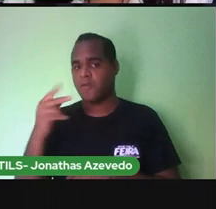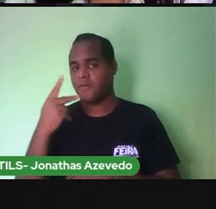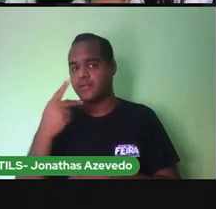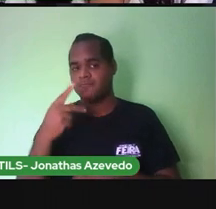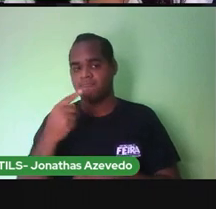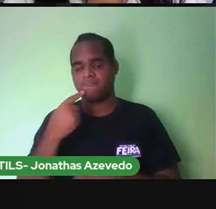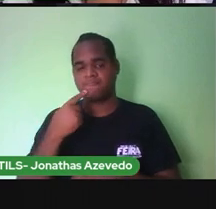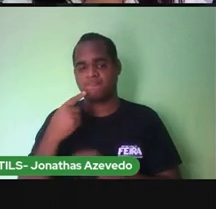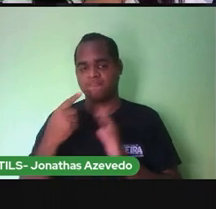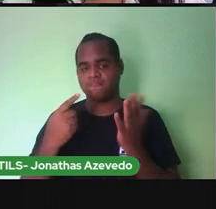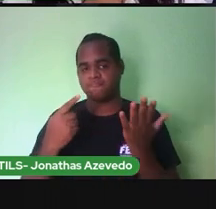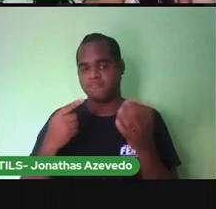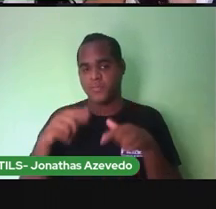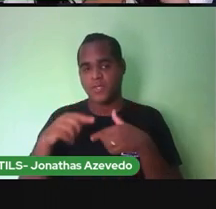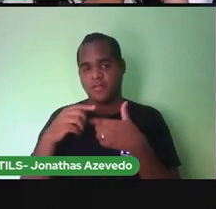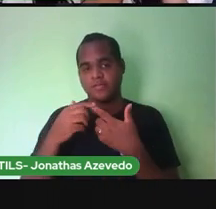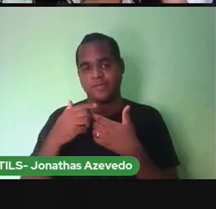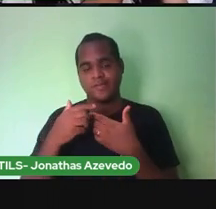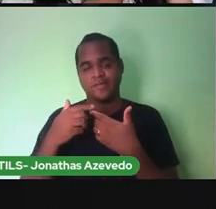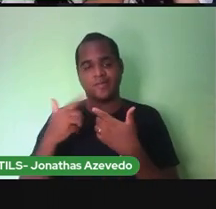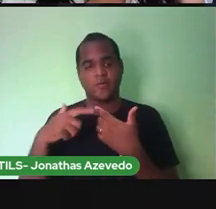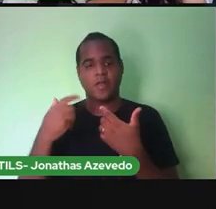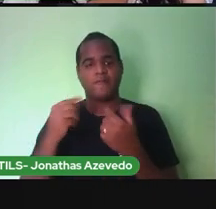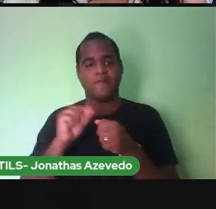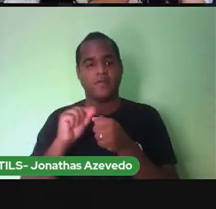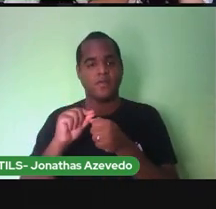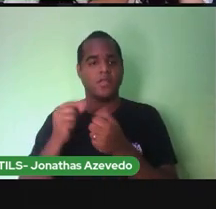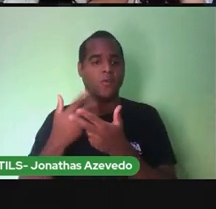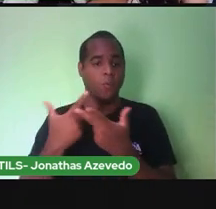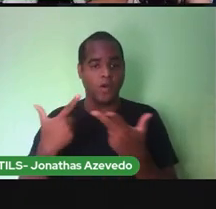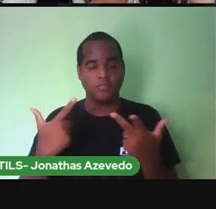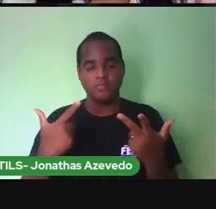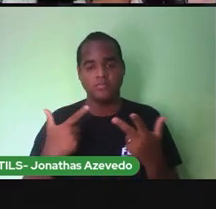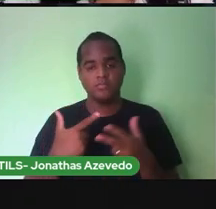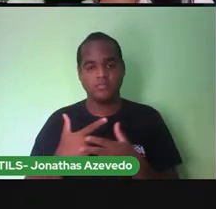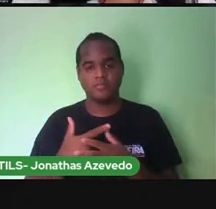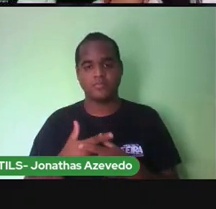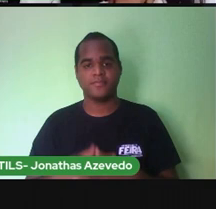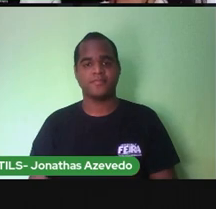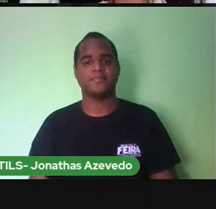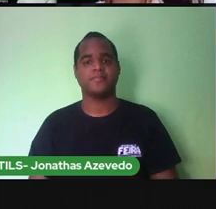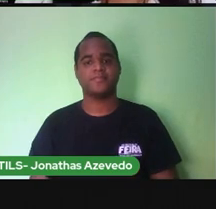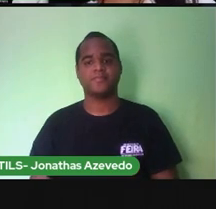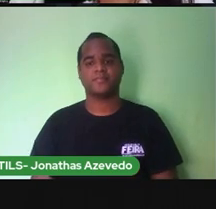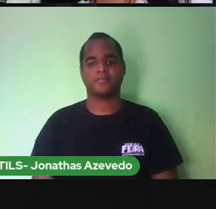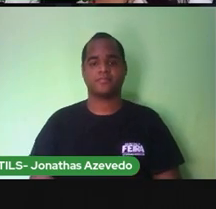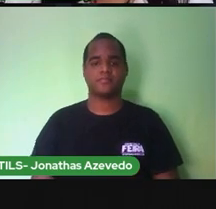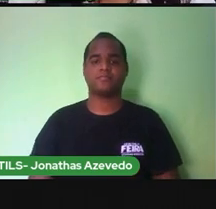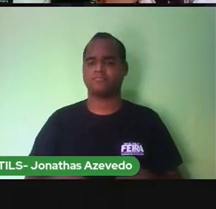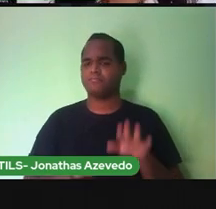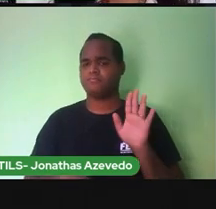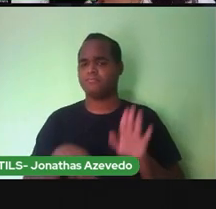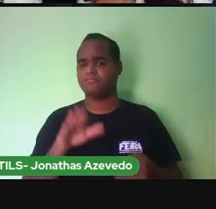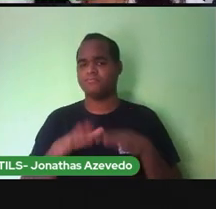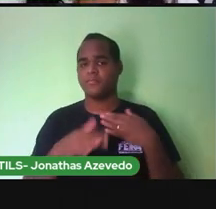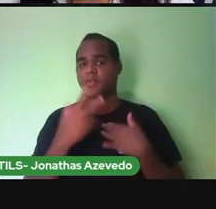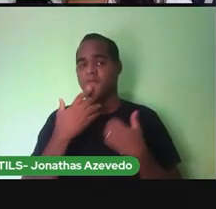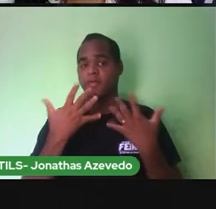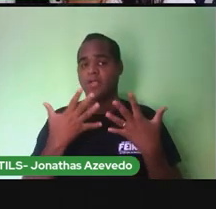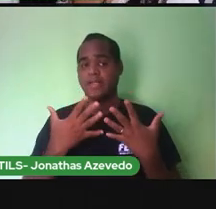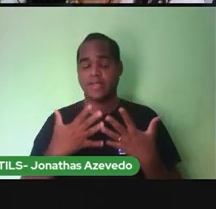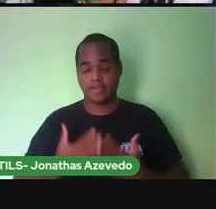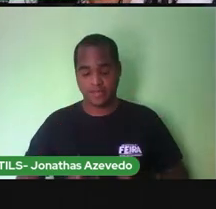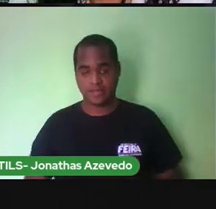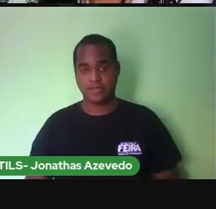que o registro da certidão foi feito. Muitas crianças fazem o registro já saem da